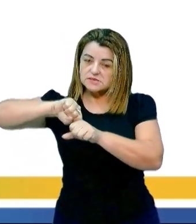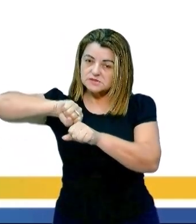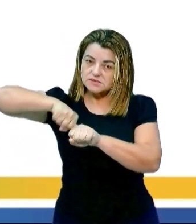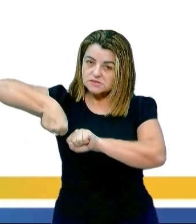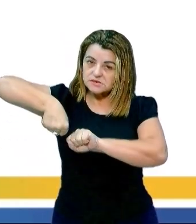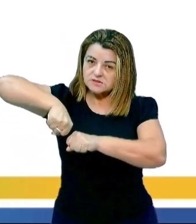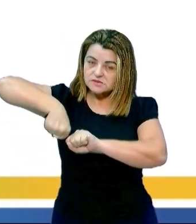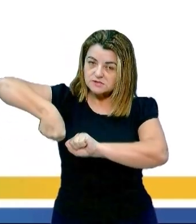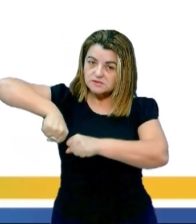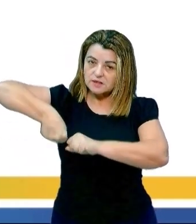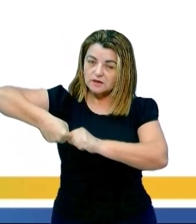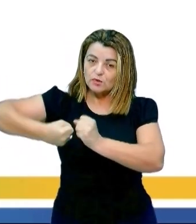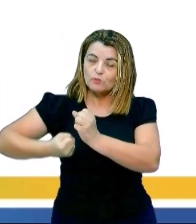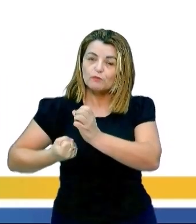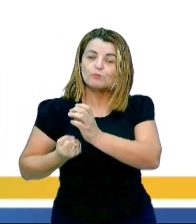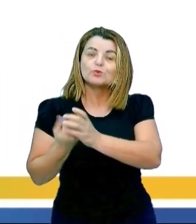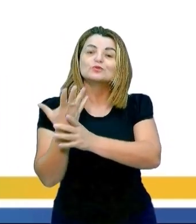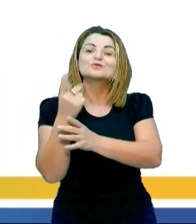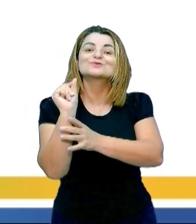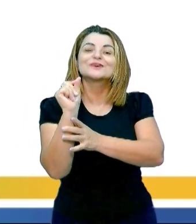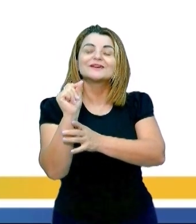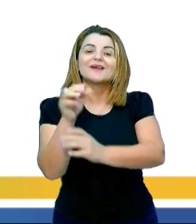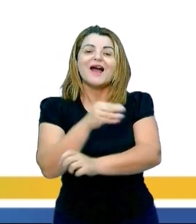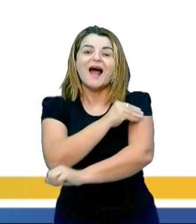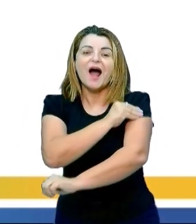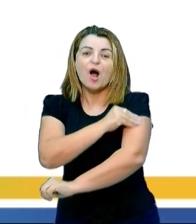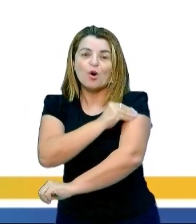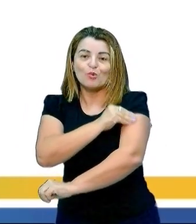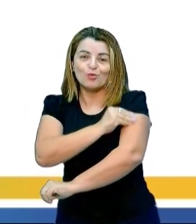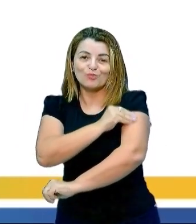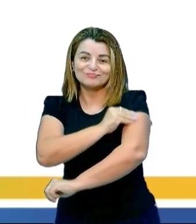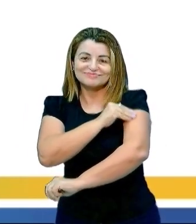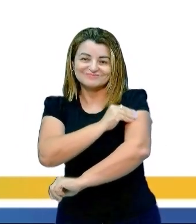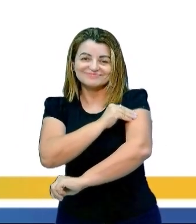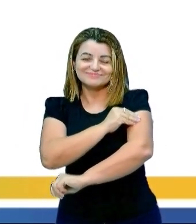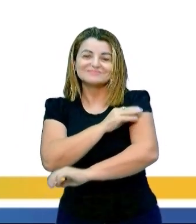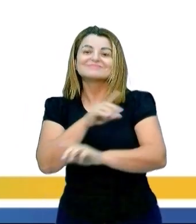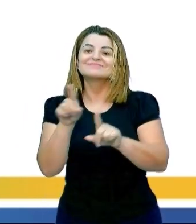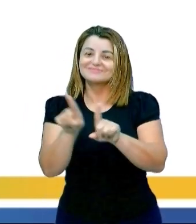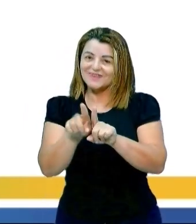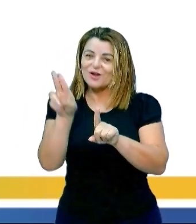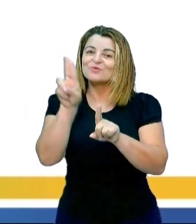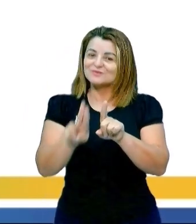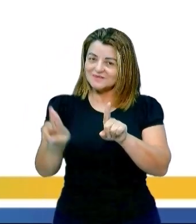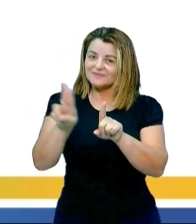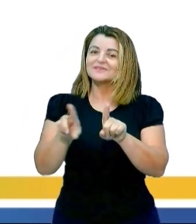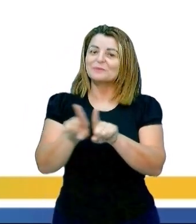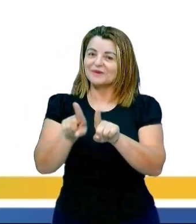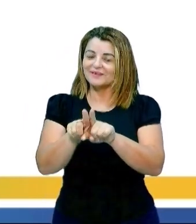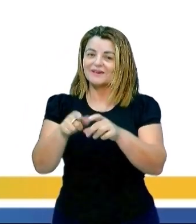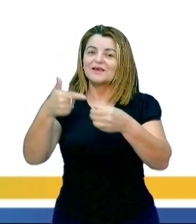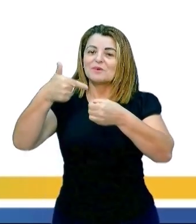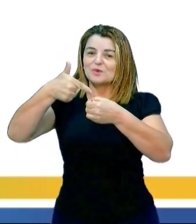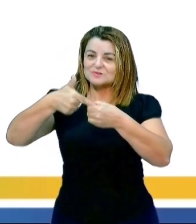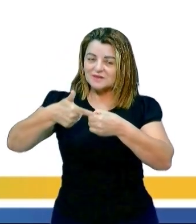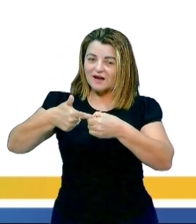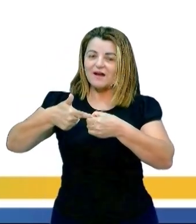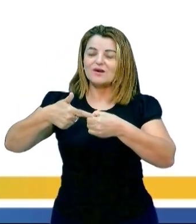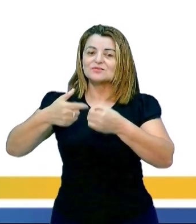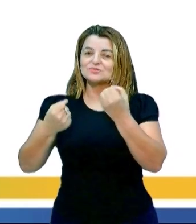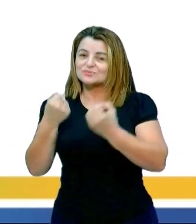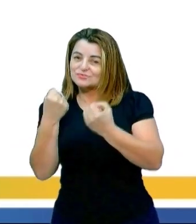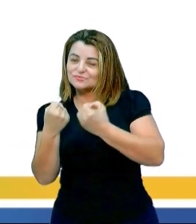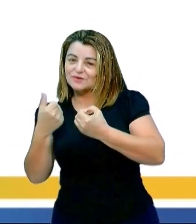produz-se álcool. E esse álcool é um combustível utilizado pelos carros, pelas motos,